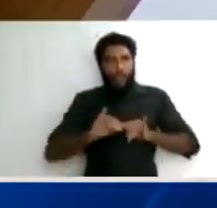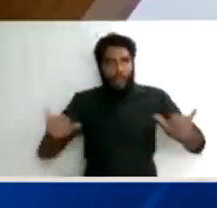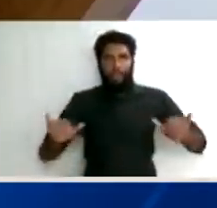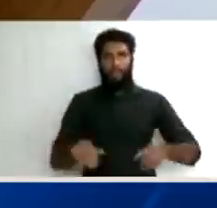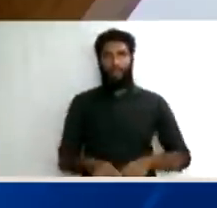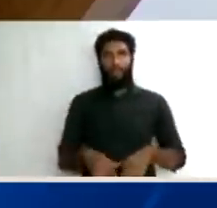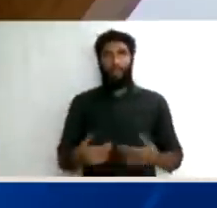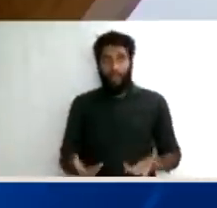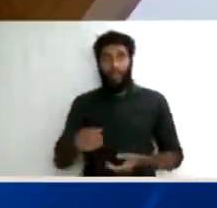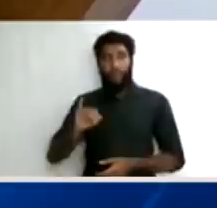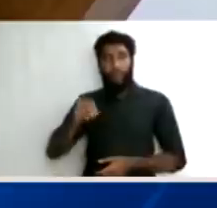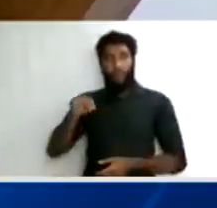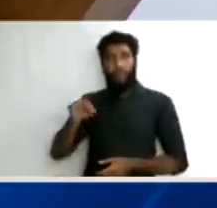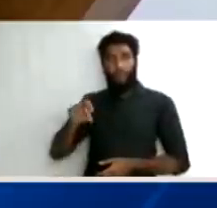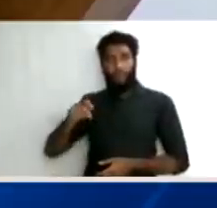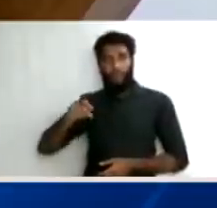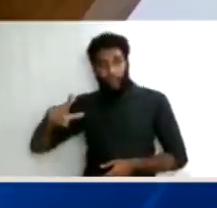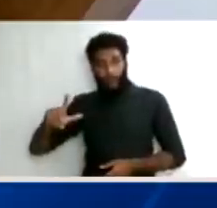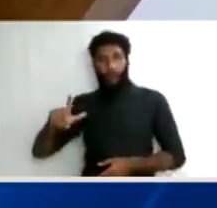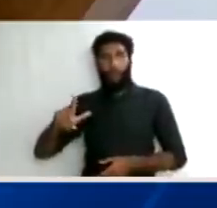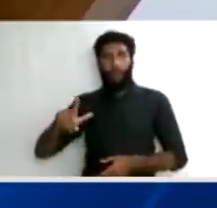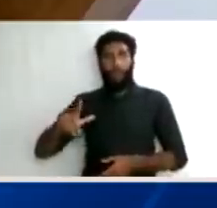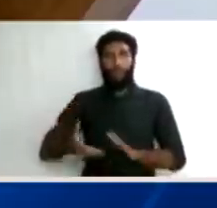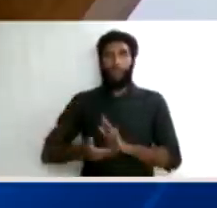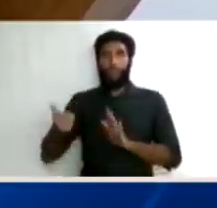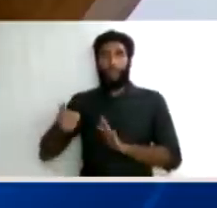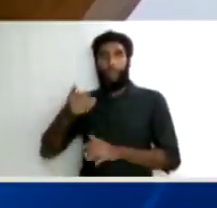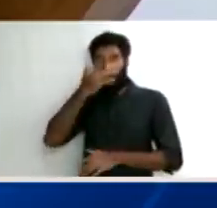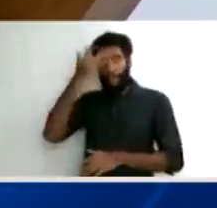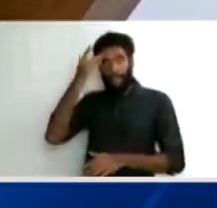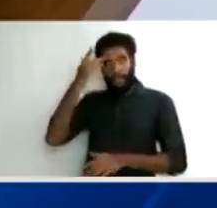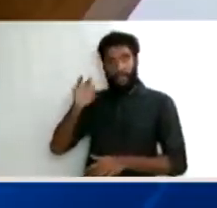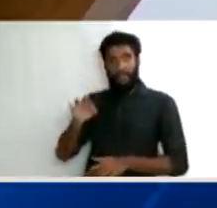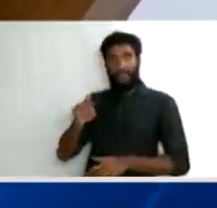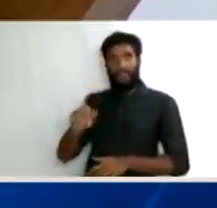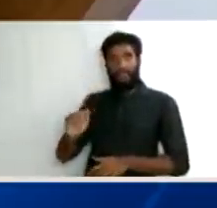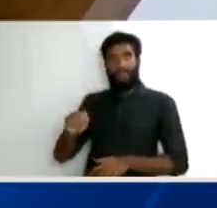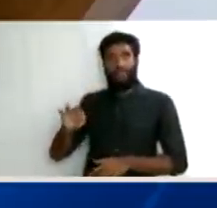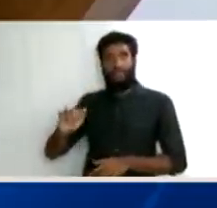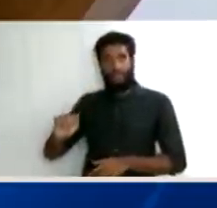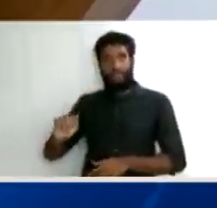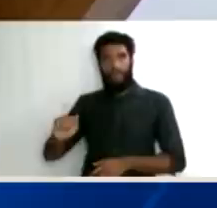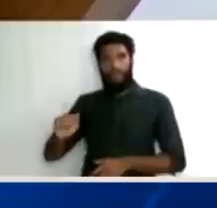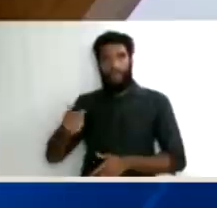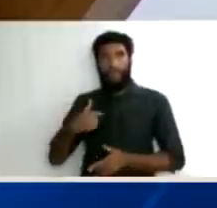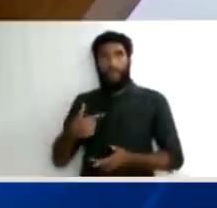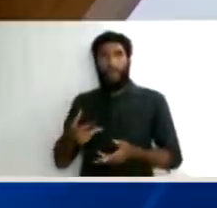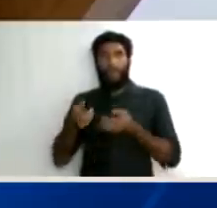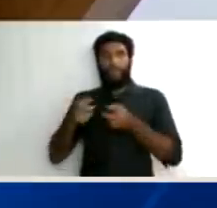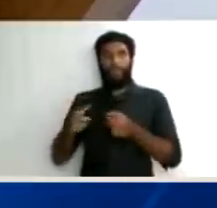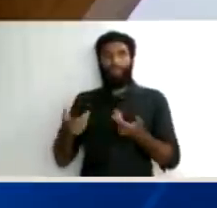Para isso, existe exceção de incompetência, existe exceção de suspeição, para isso existem recursos